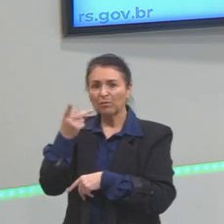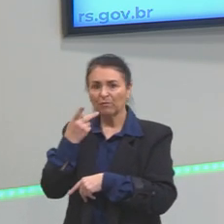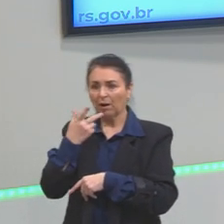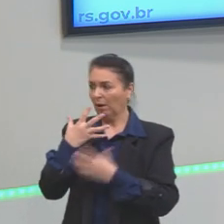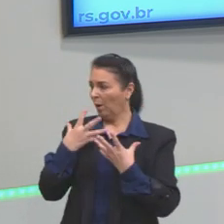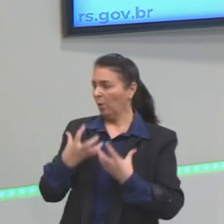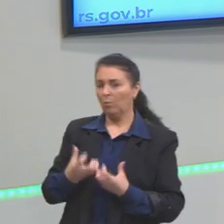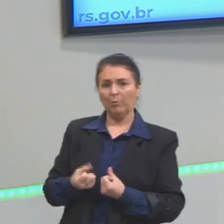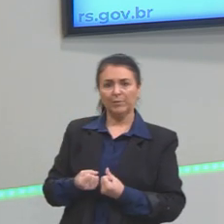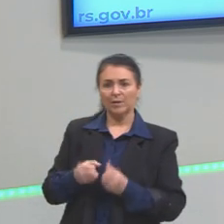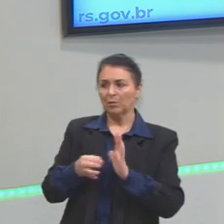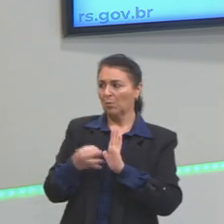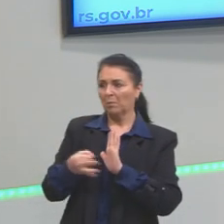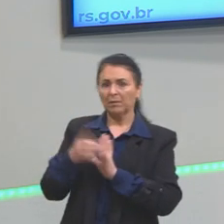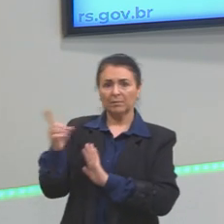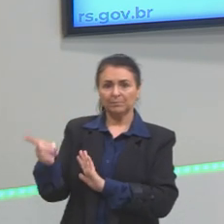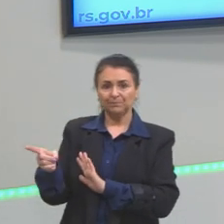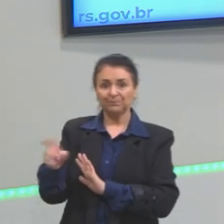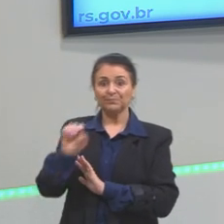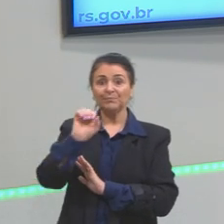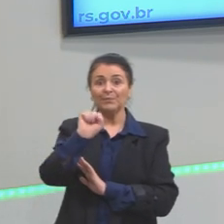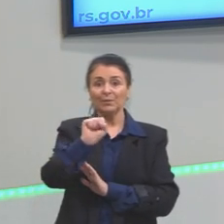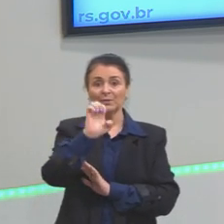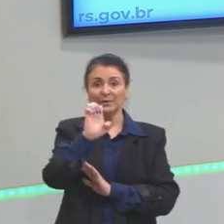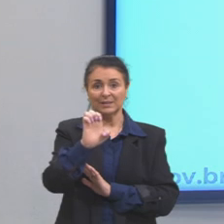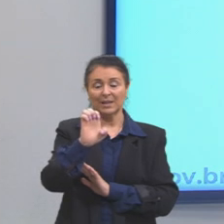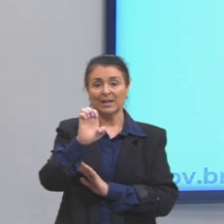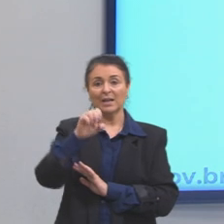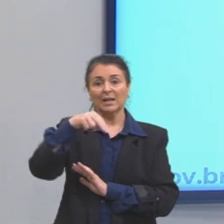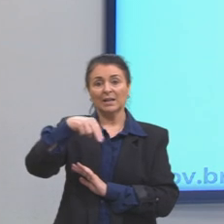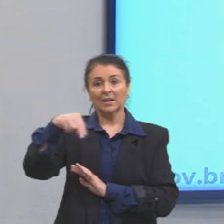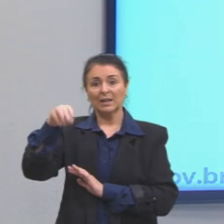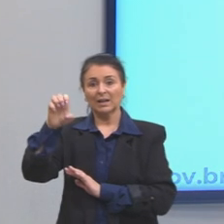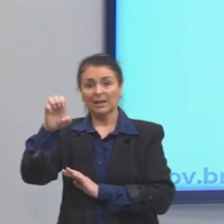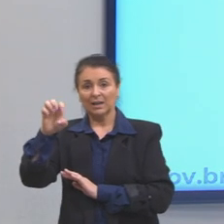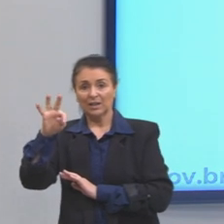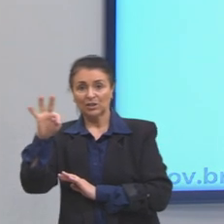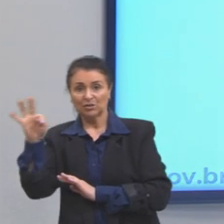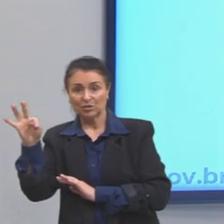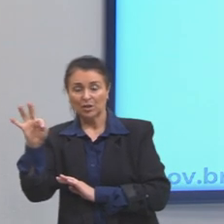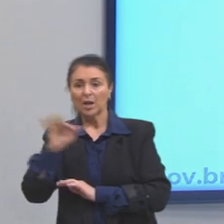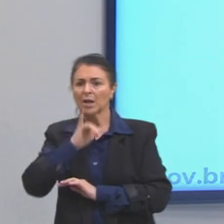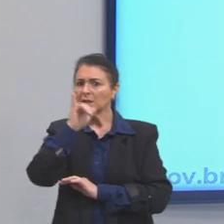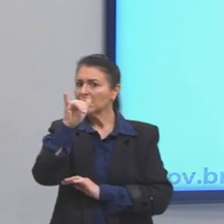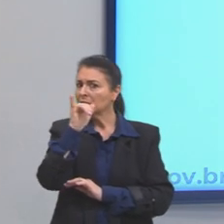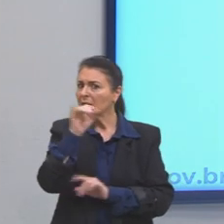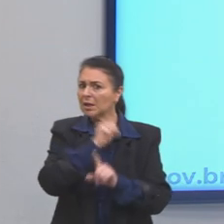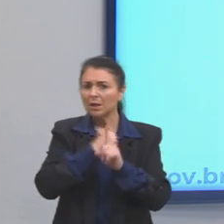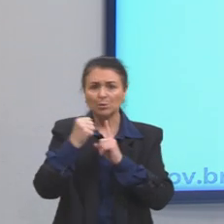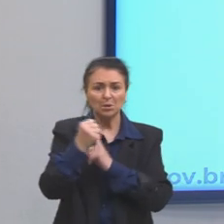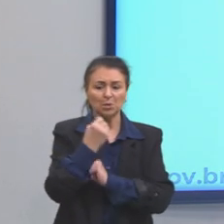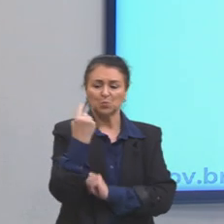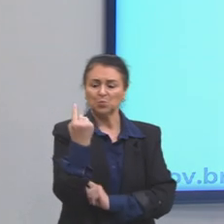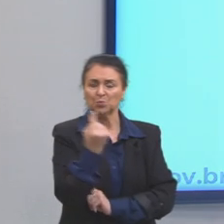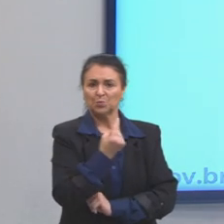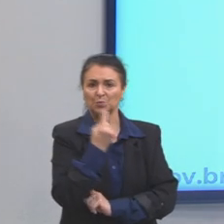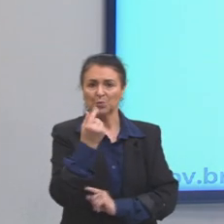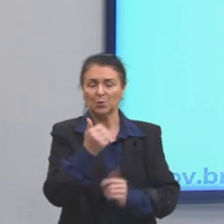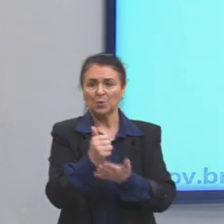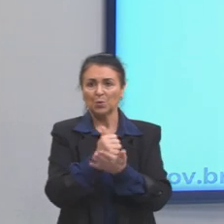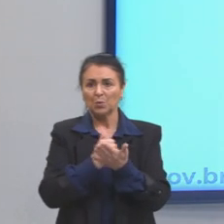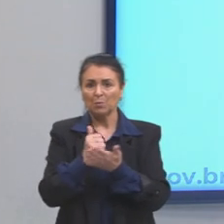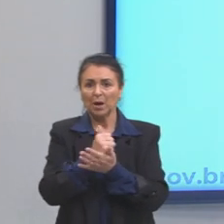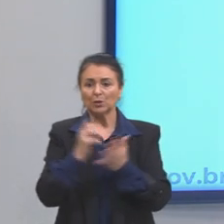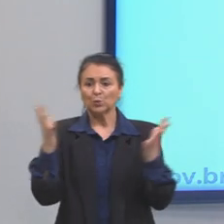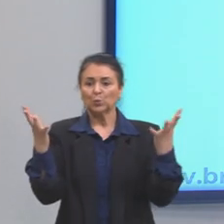aceito. Então, Richard Sennett denuncia essa sociedade individualista baseada muito no